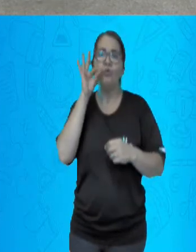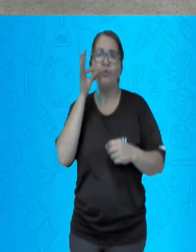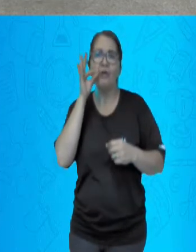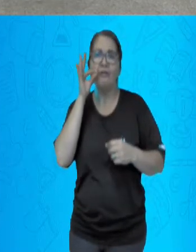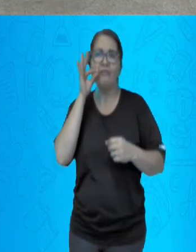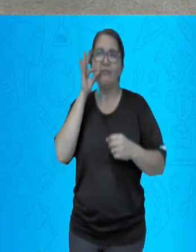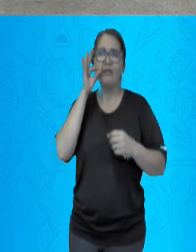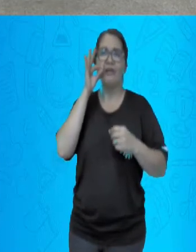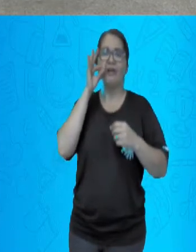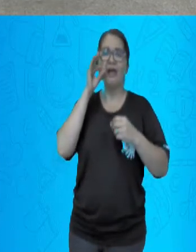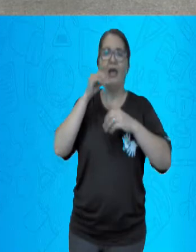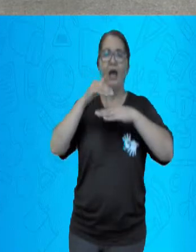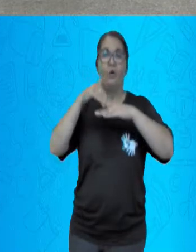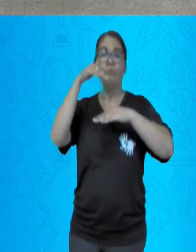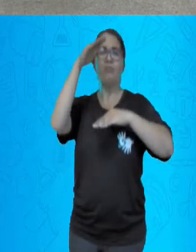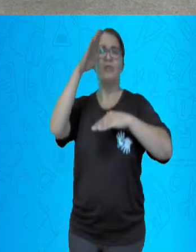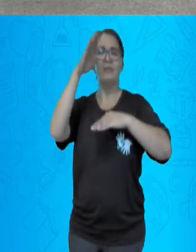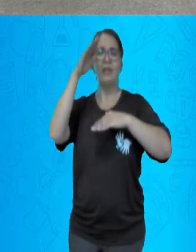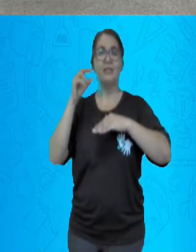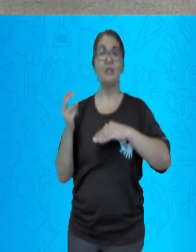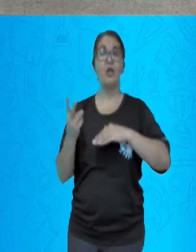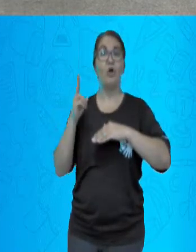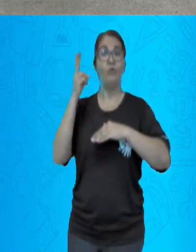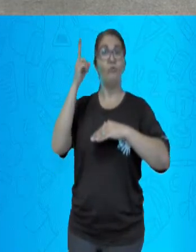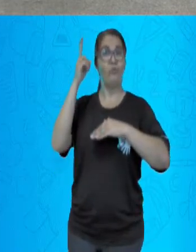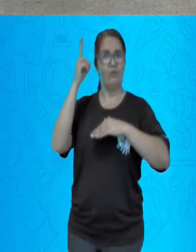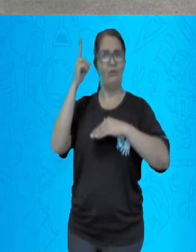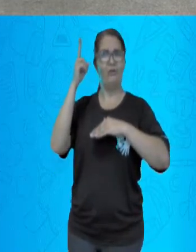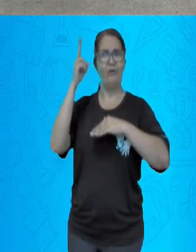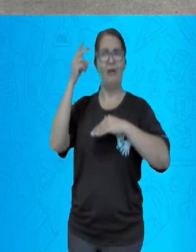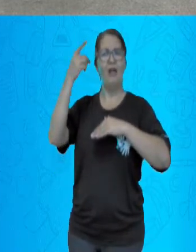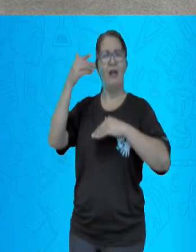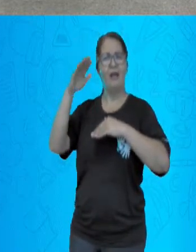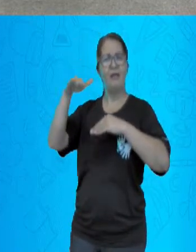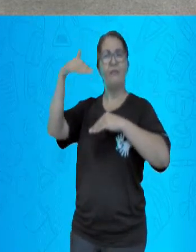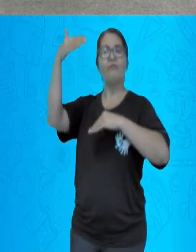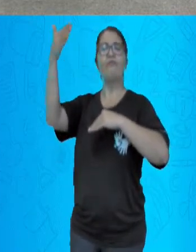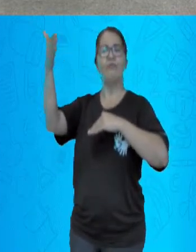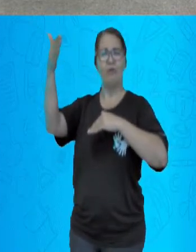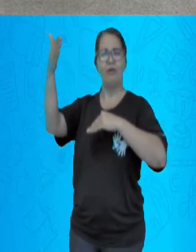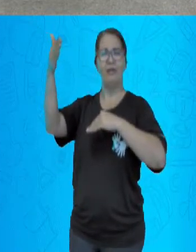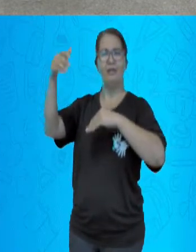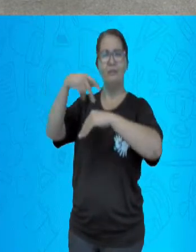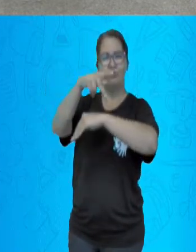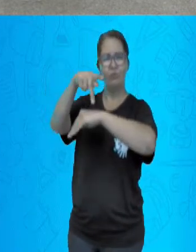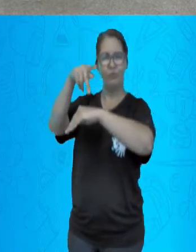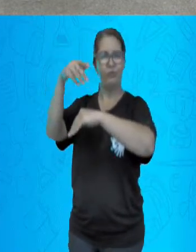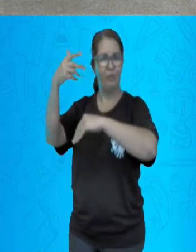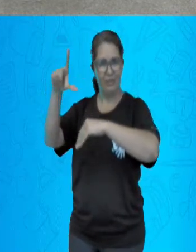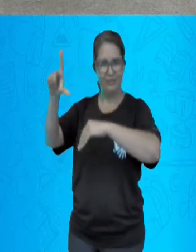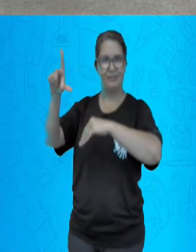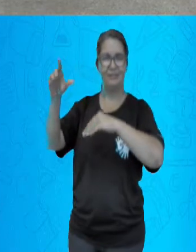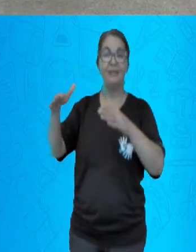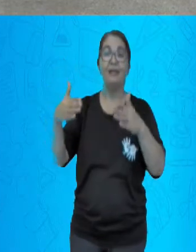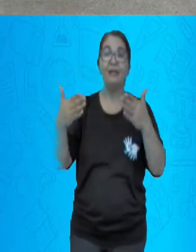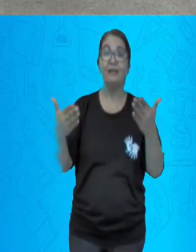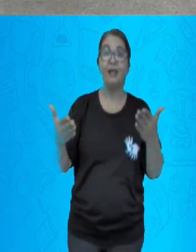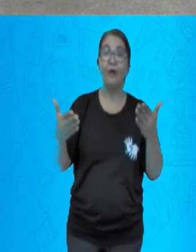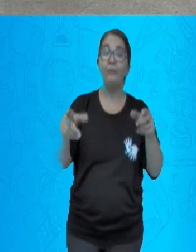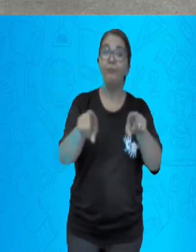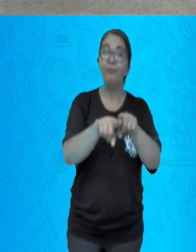notar, porém, que nos centros urbanos, além da proliferação das fábricas e trabalhadores assalariados,